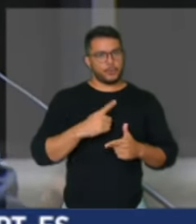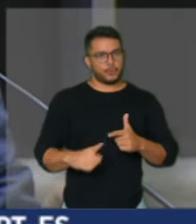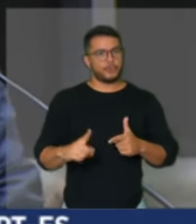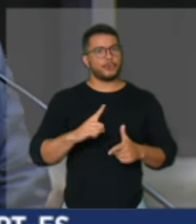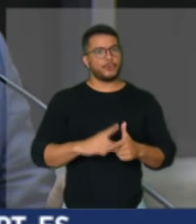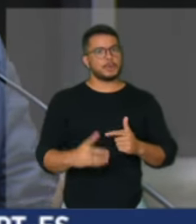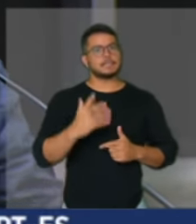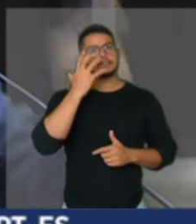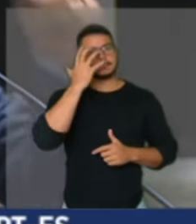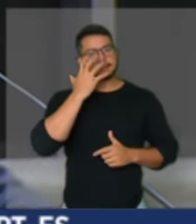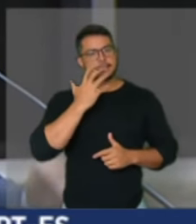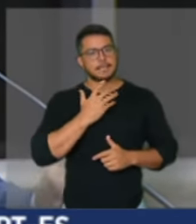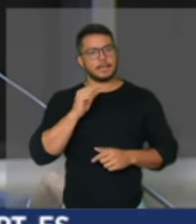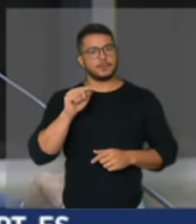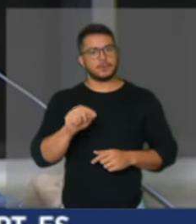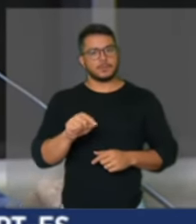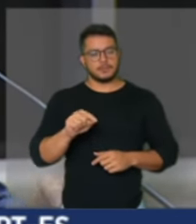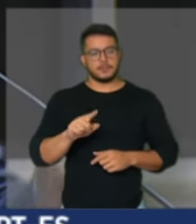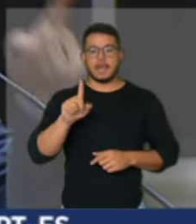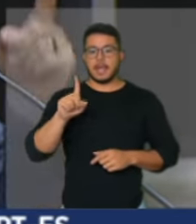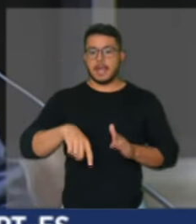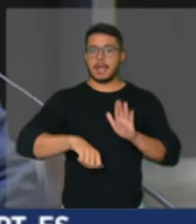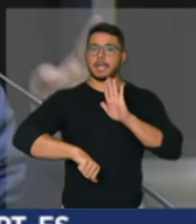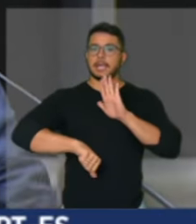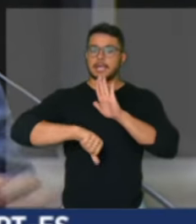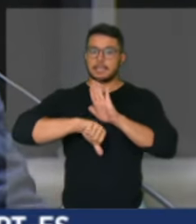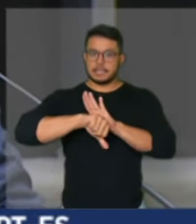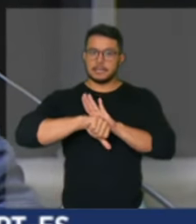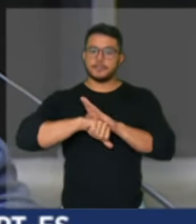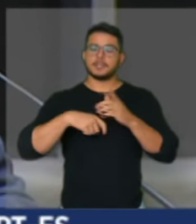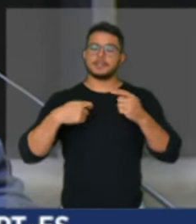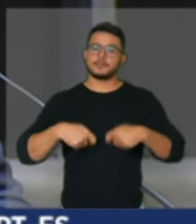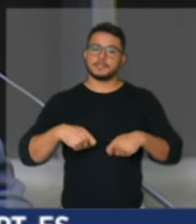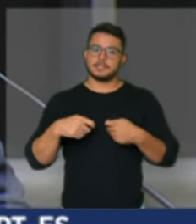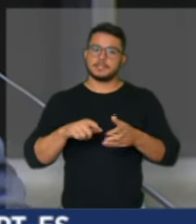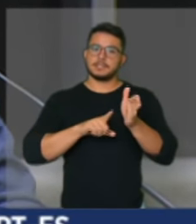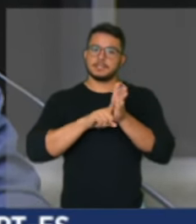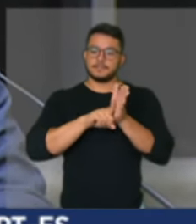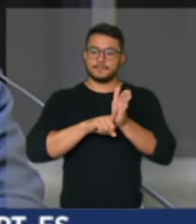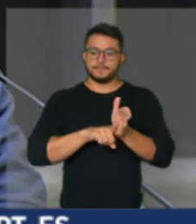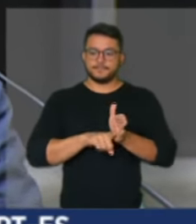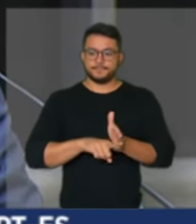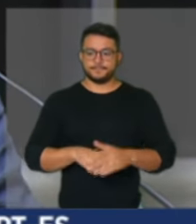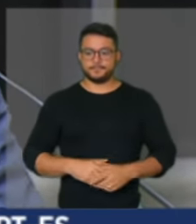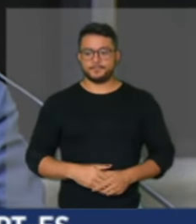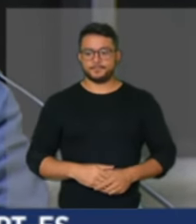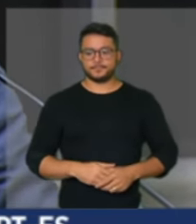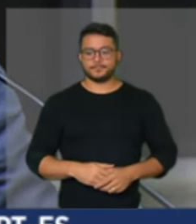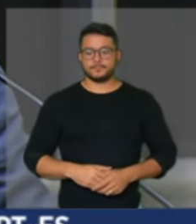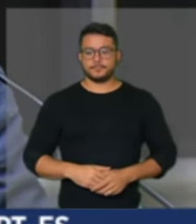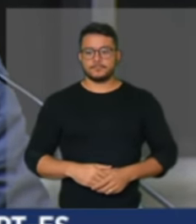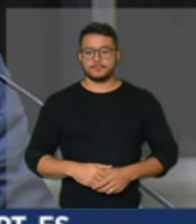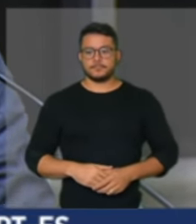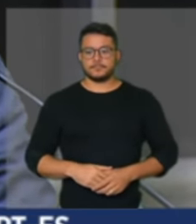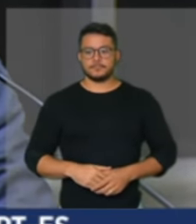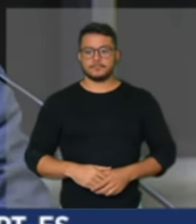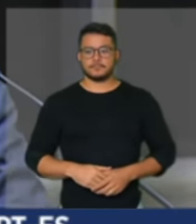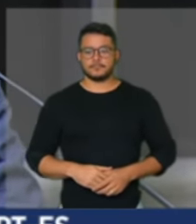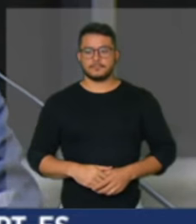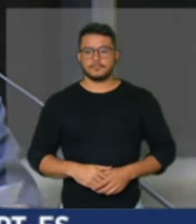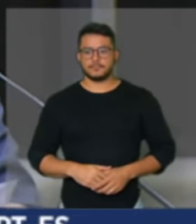vergonha e é um crime que precisa ser investigado aliás depois da